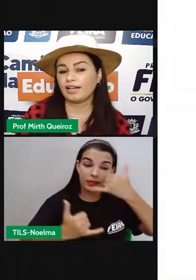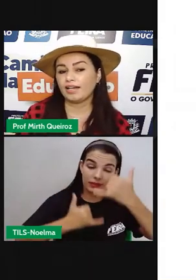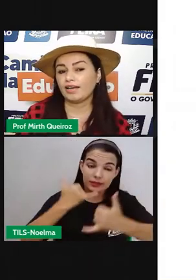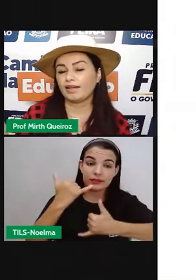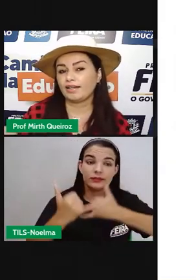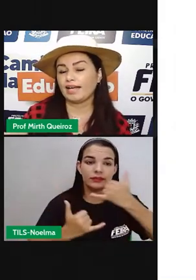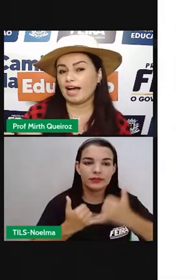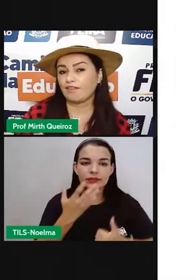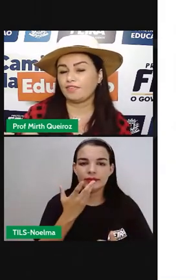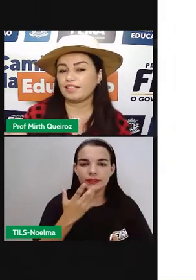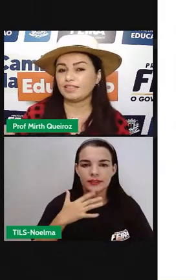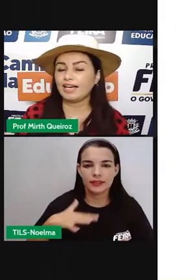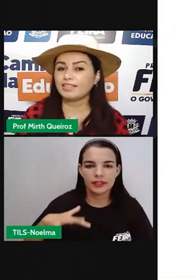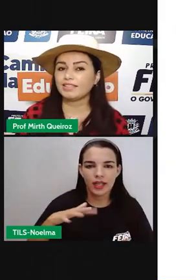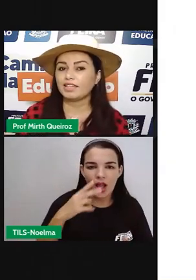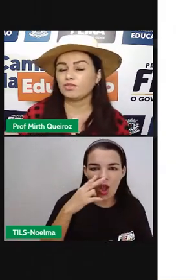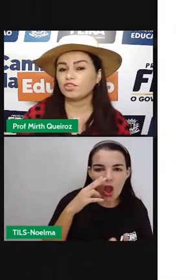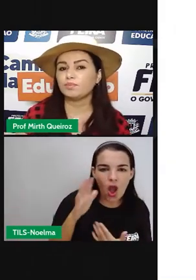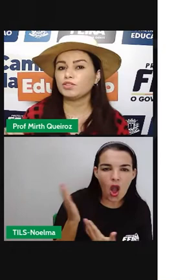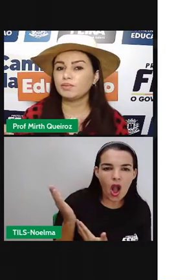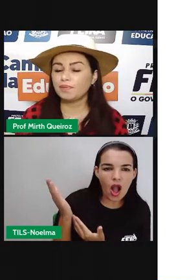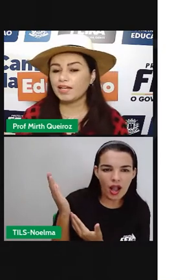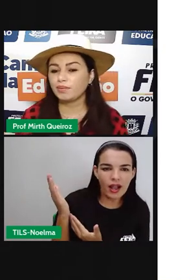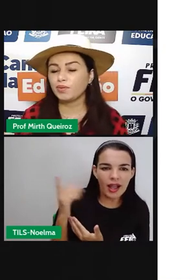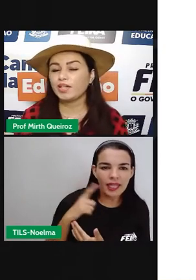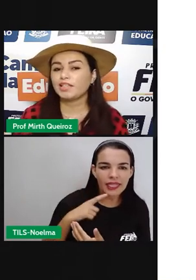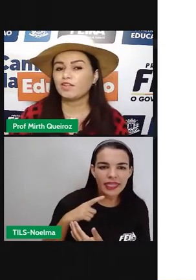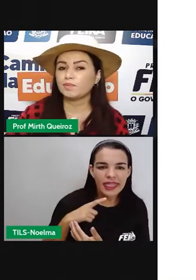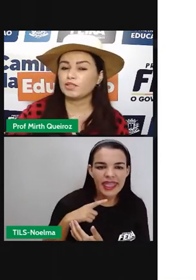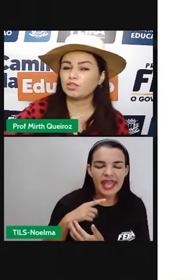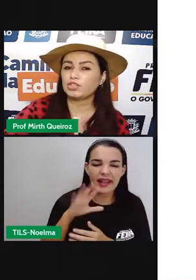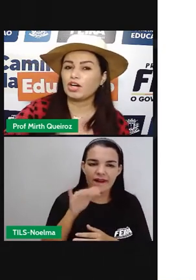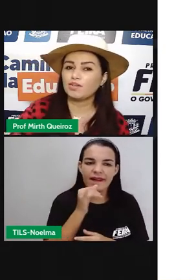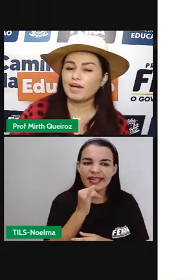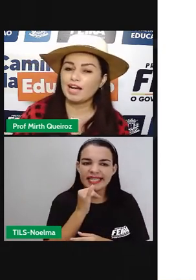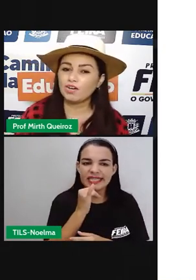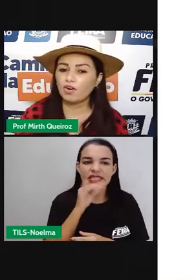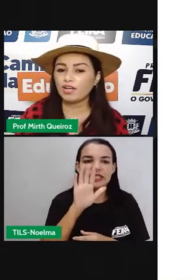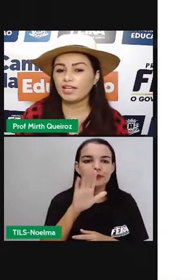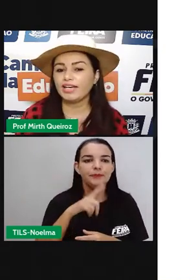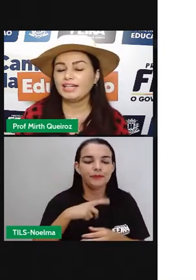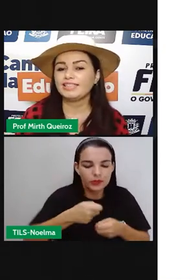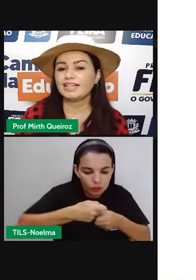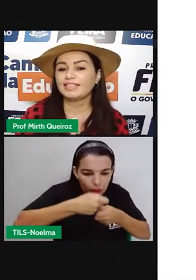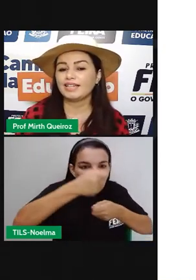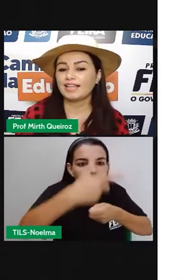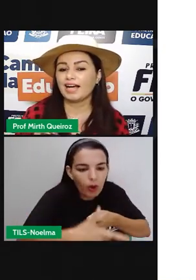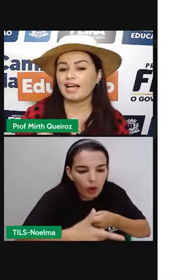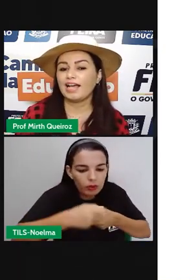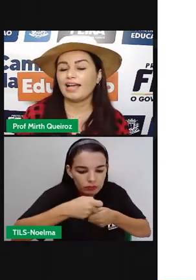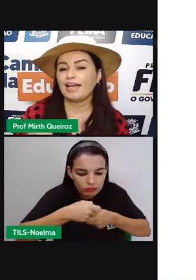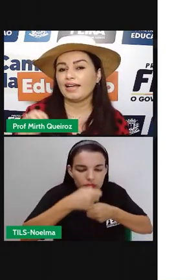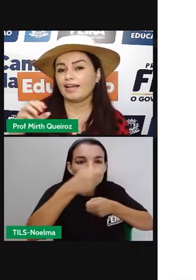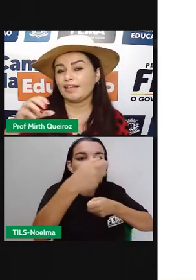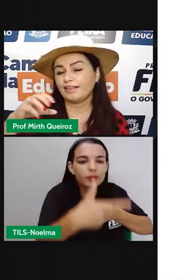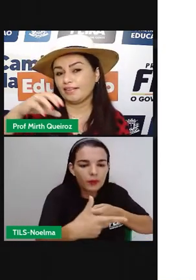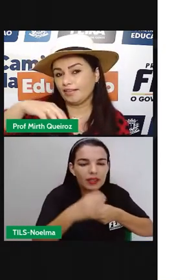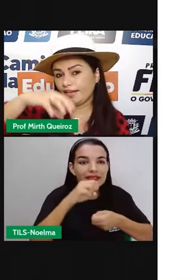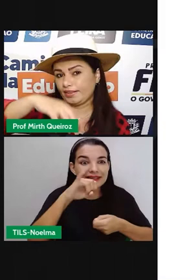garrafinha dessa, tem um tipo de prêmio. Então as pessoas jogam a argola e se acertar